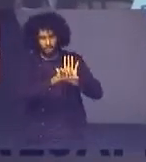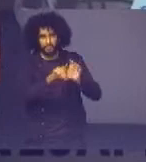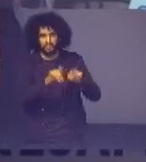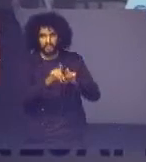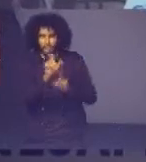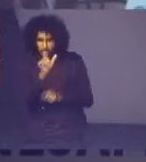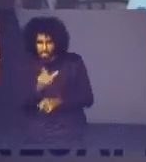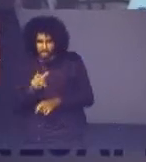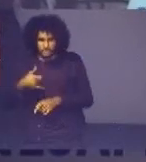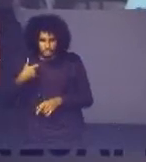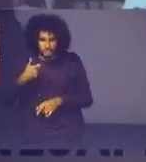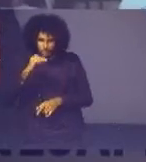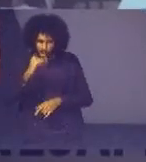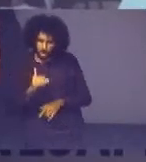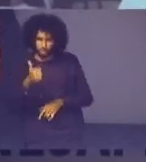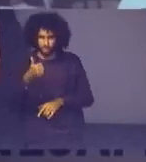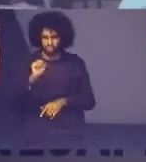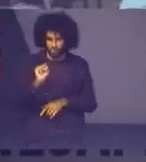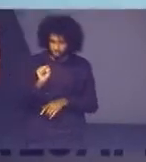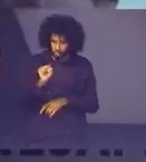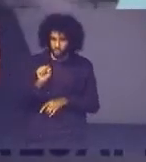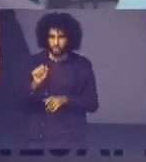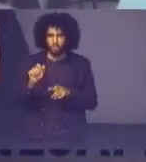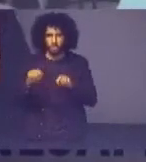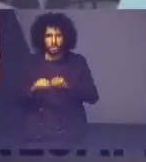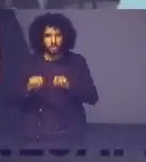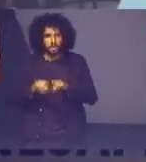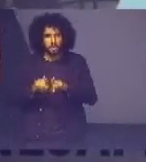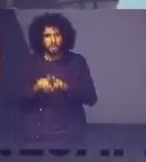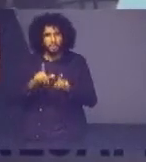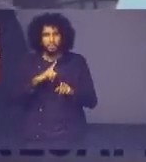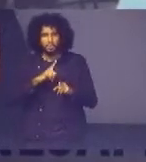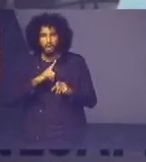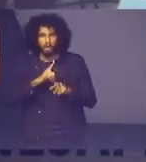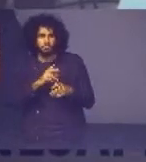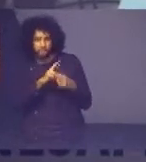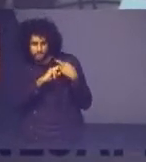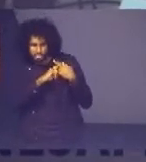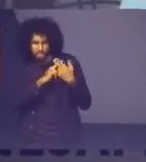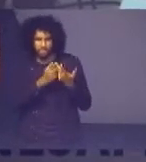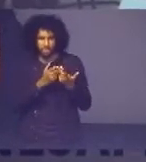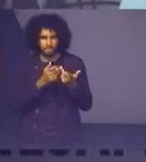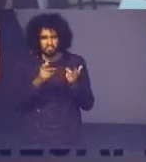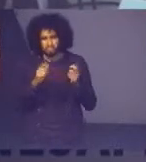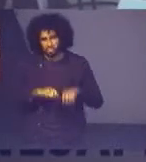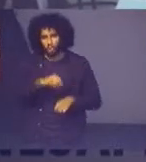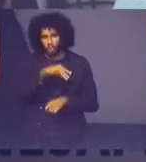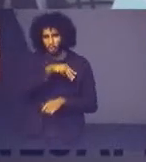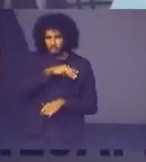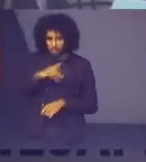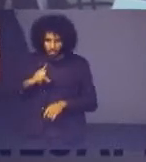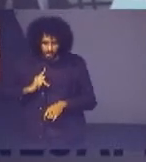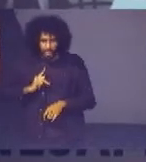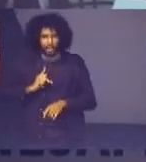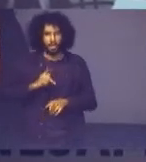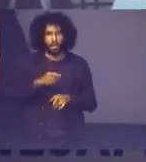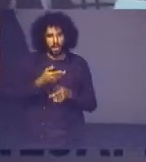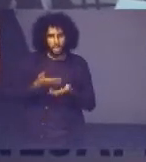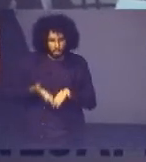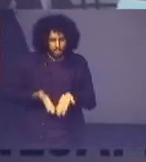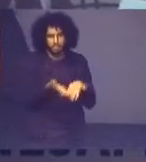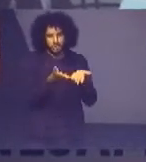idade ou da pessoa que tem incapacidade. Uma curatela, em que o Ministério Público é autor na ação